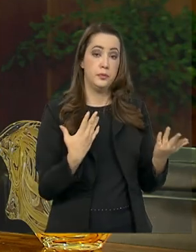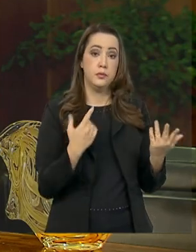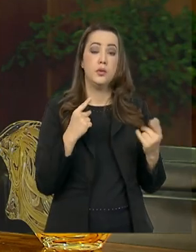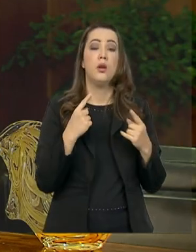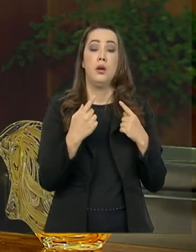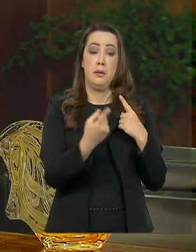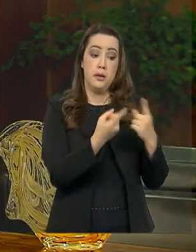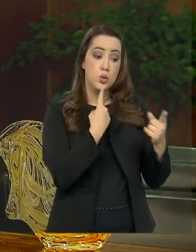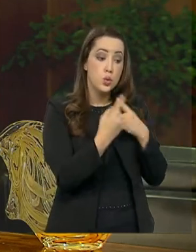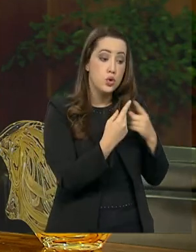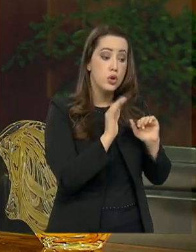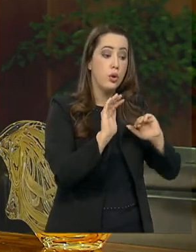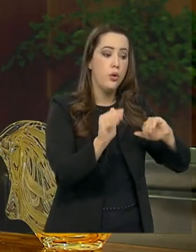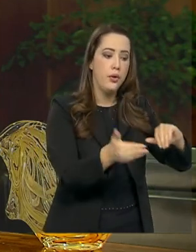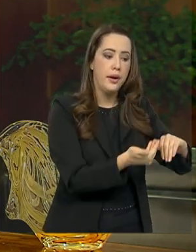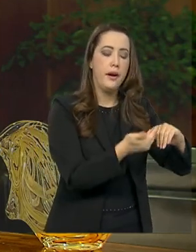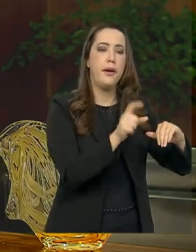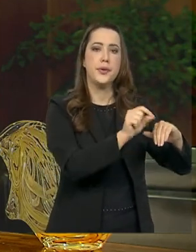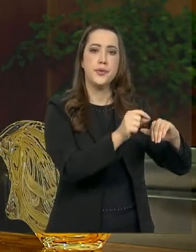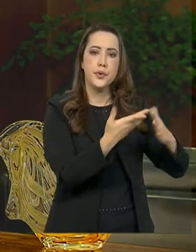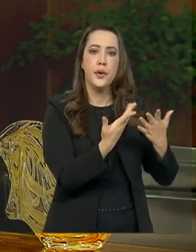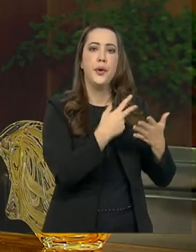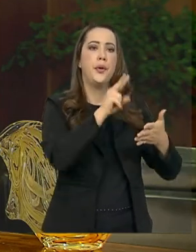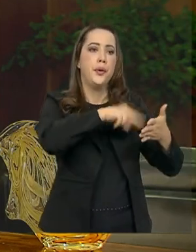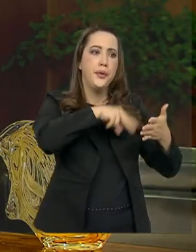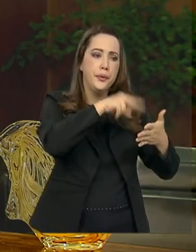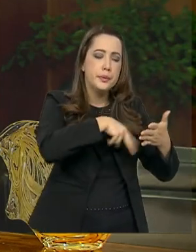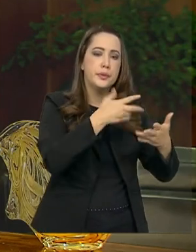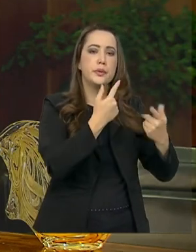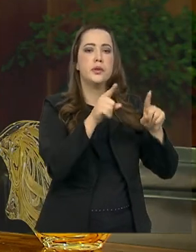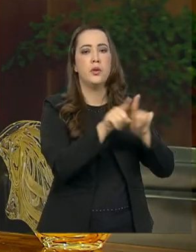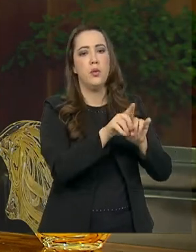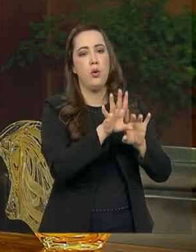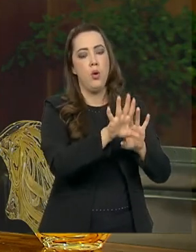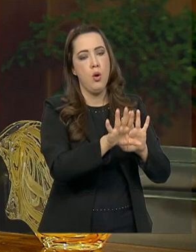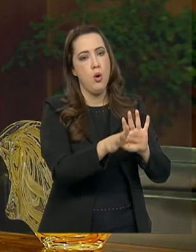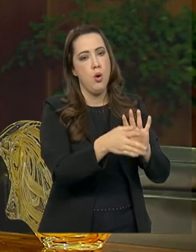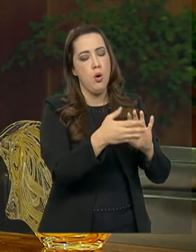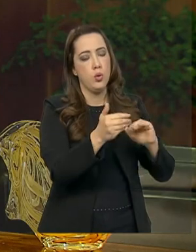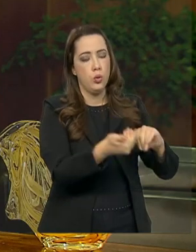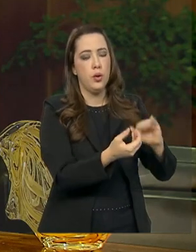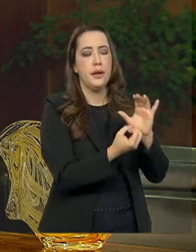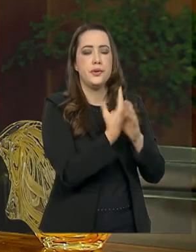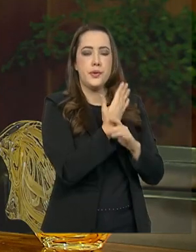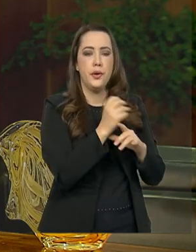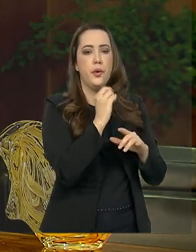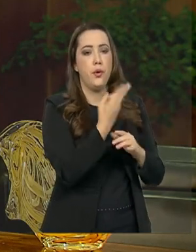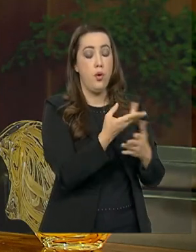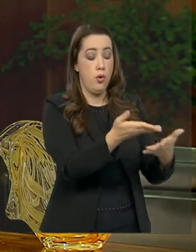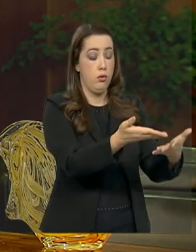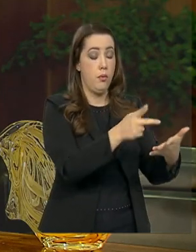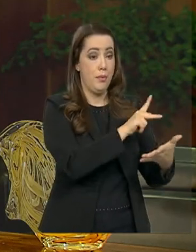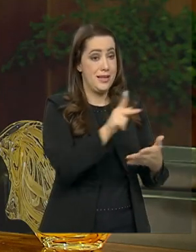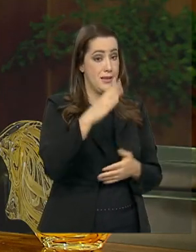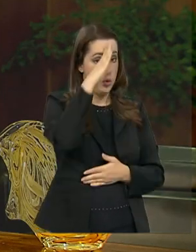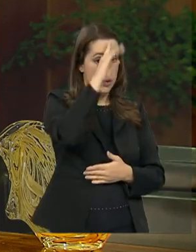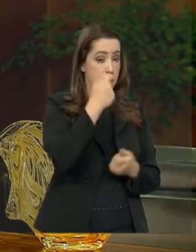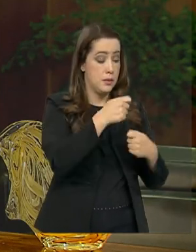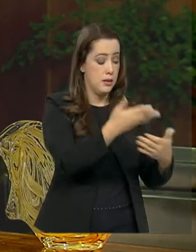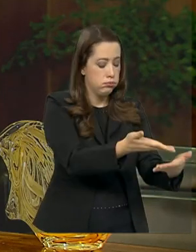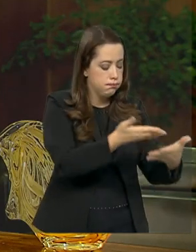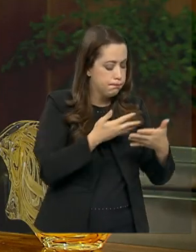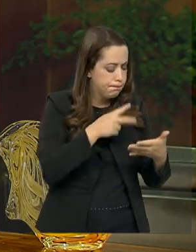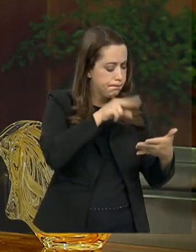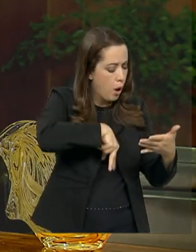definidas pelo Congresso, como redação final, ou matérias de iniciativa do próprio parlamento, elas vêm à consideração do presidente. O presidente pode,